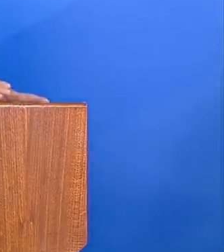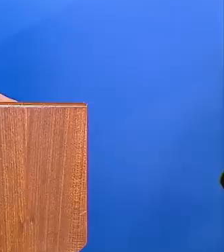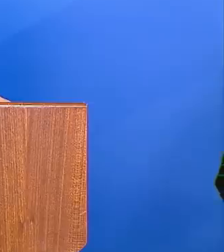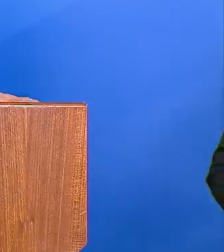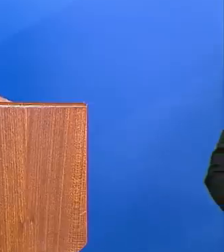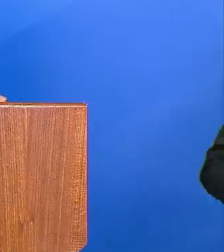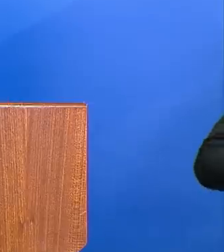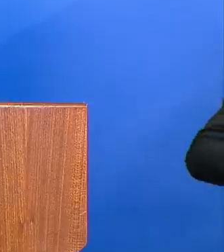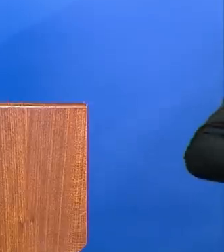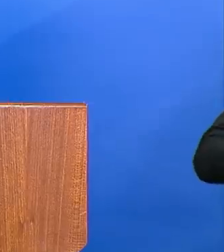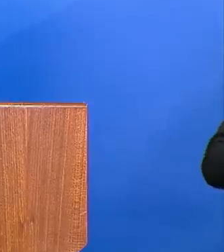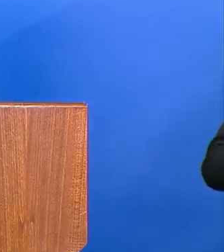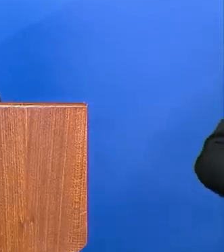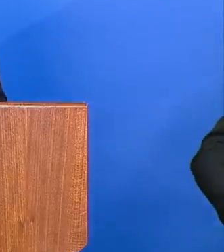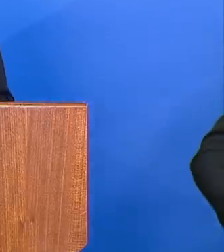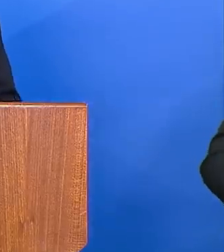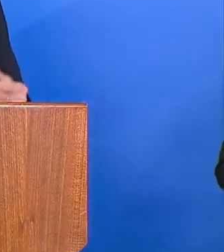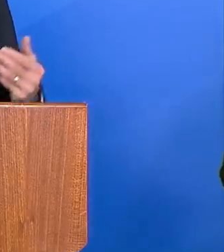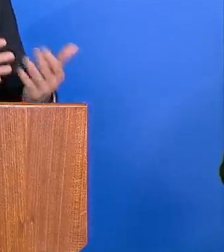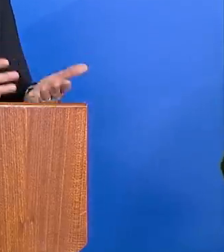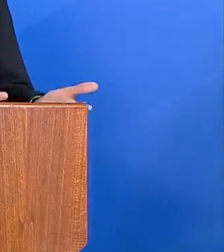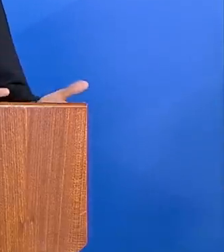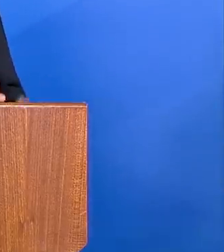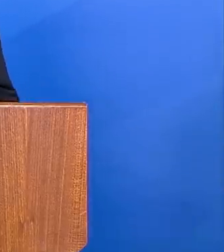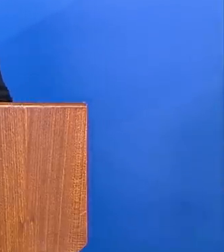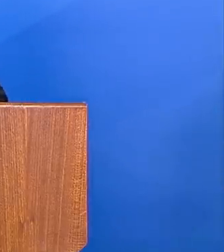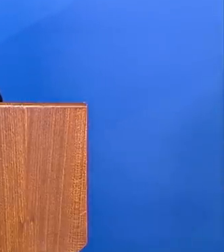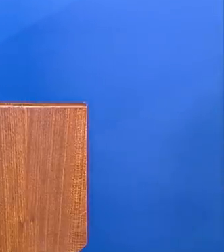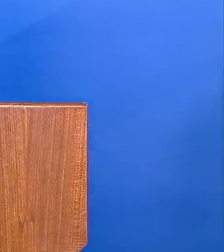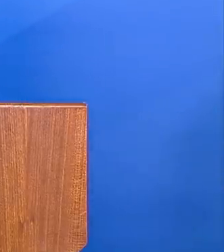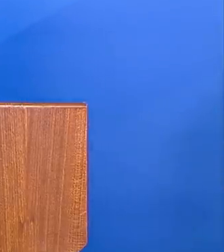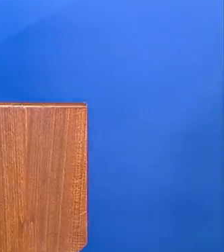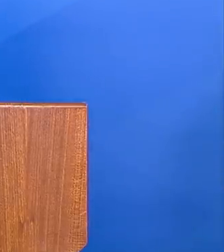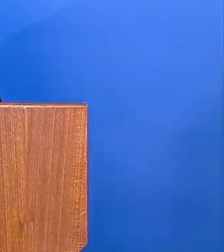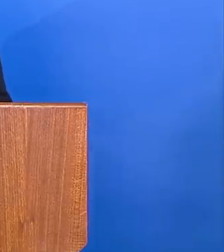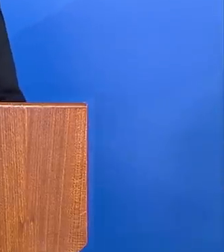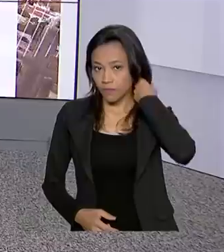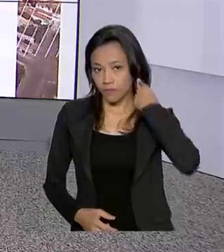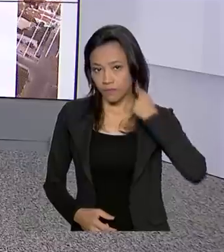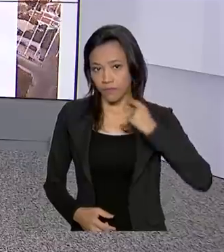quem tem alguma dívida, bem como quem queira empreender.